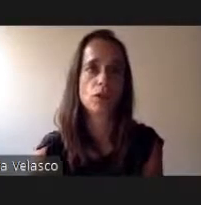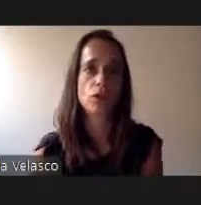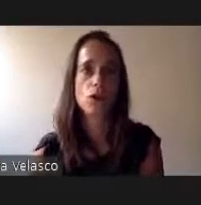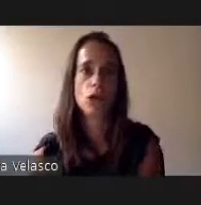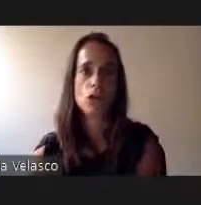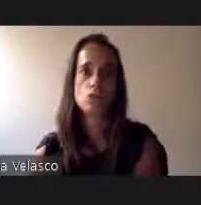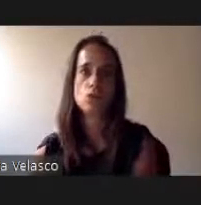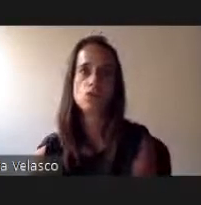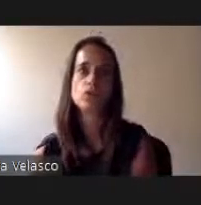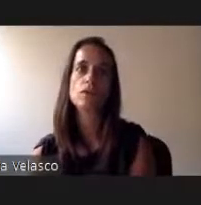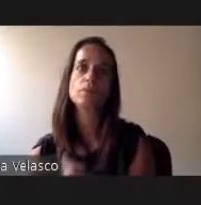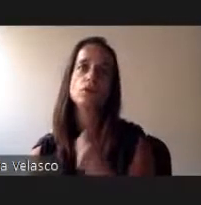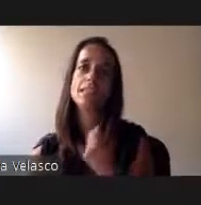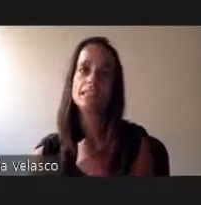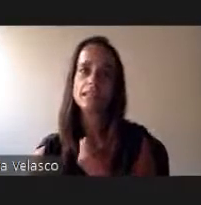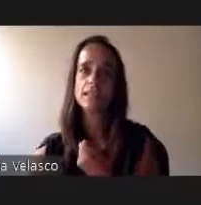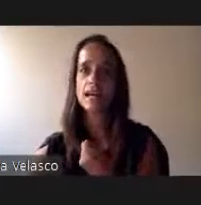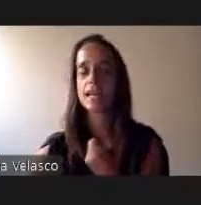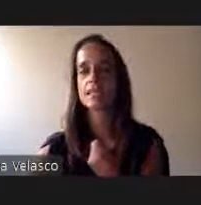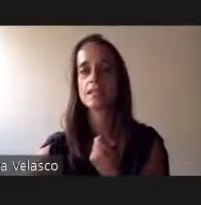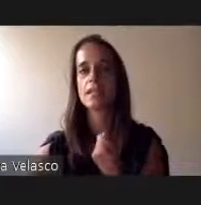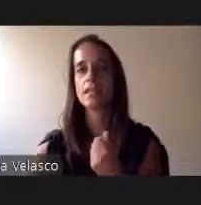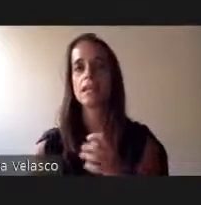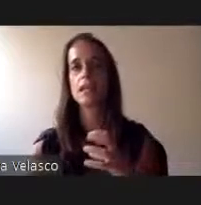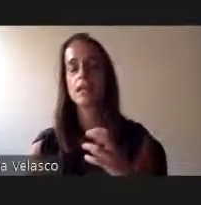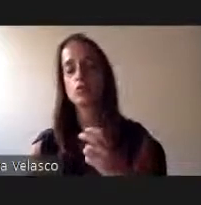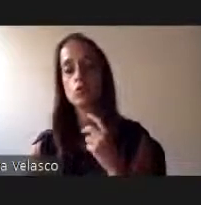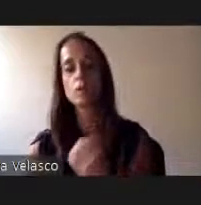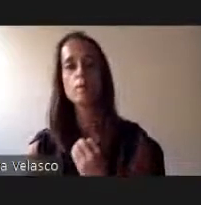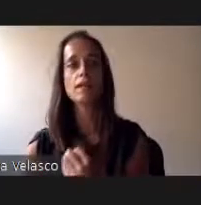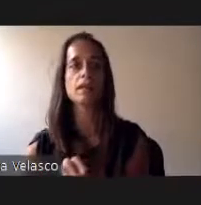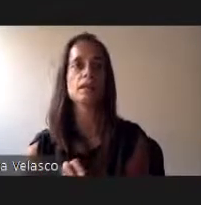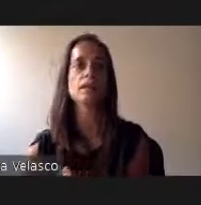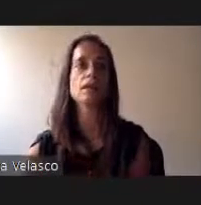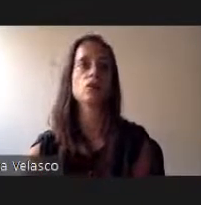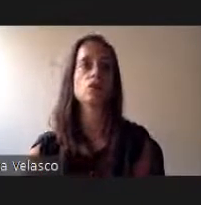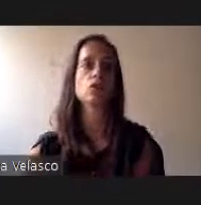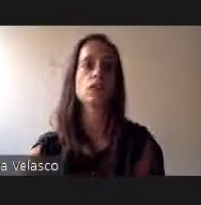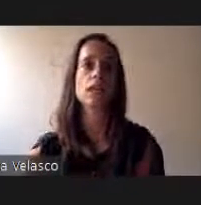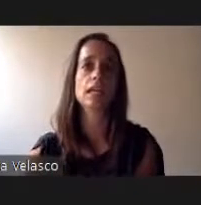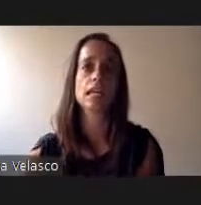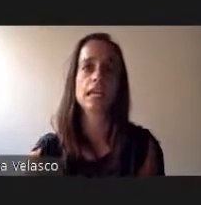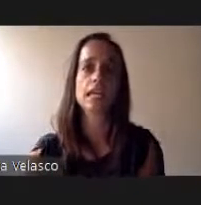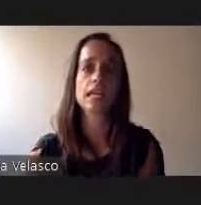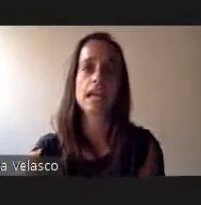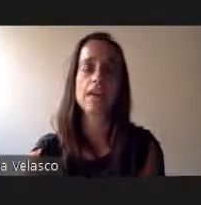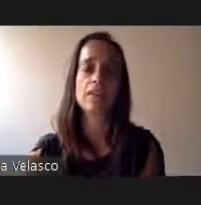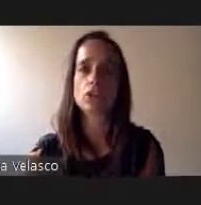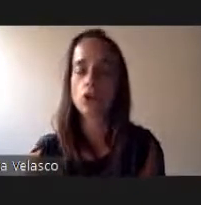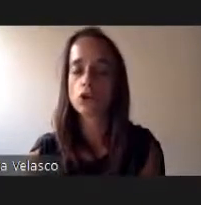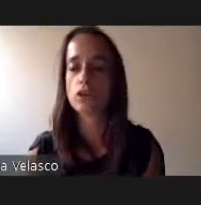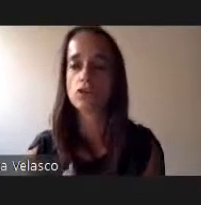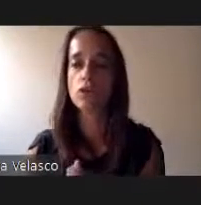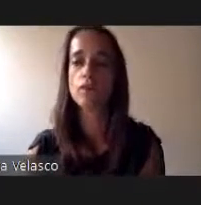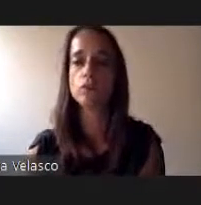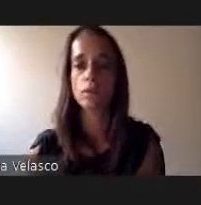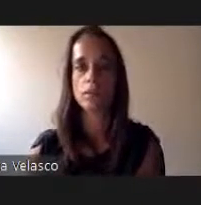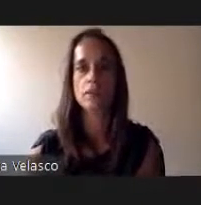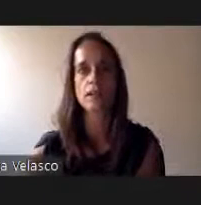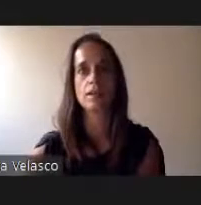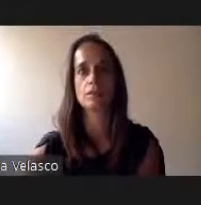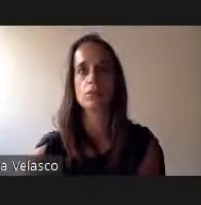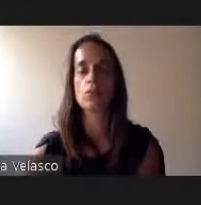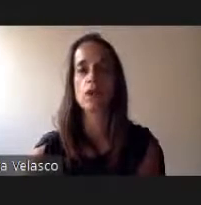Su conceito de tienda nasce en sua primeira tienda, onde havia duas construções